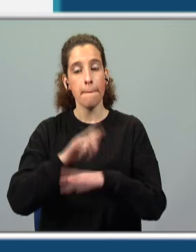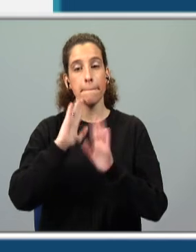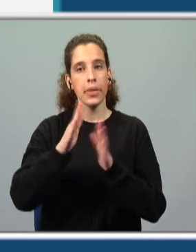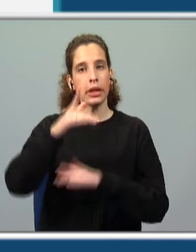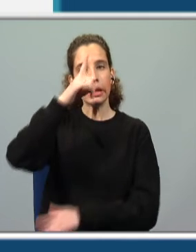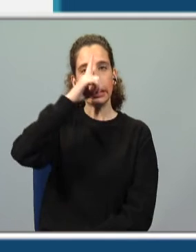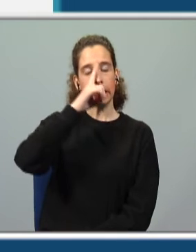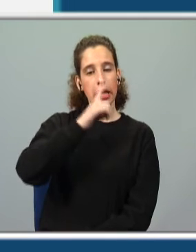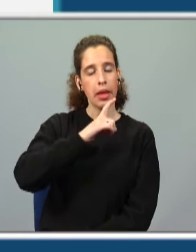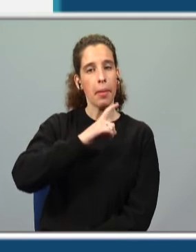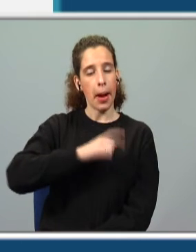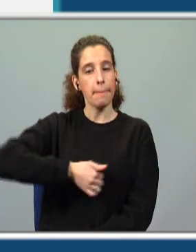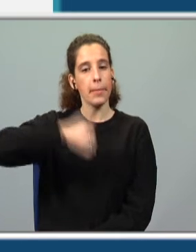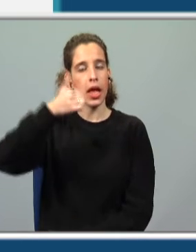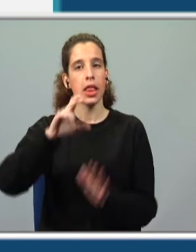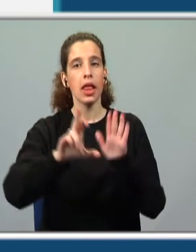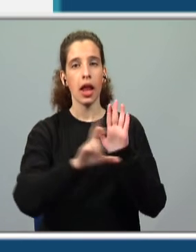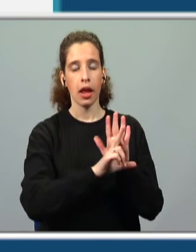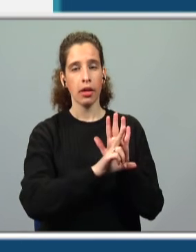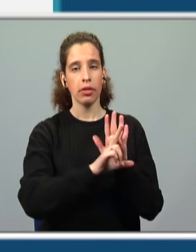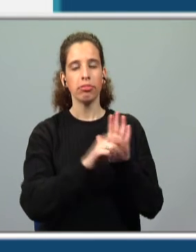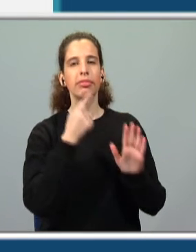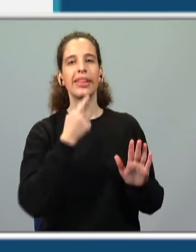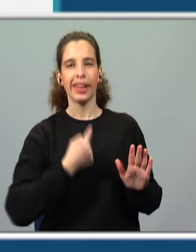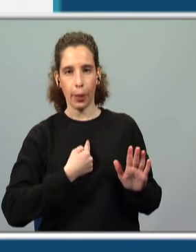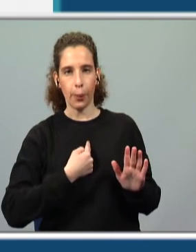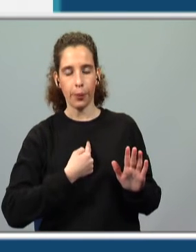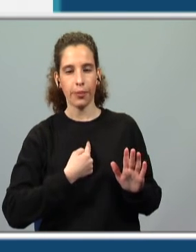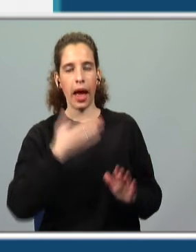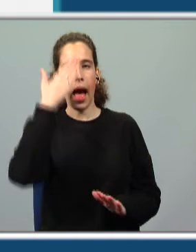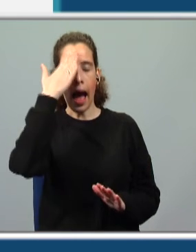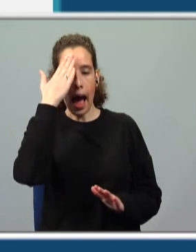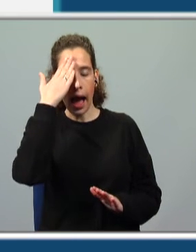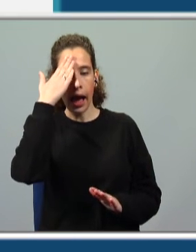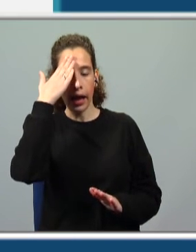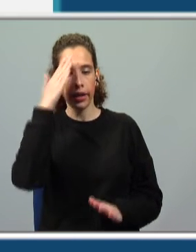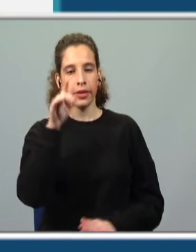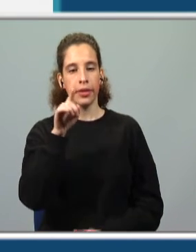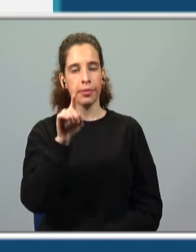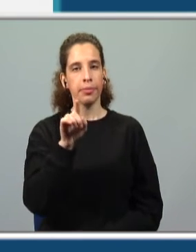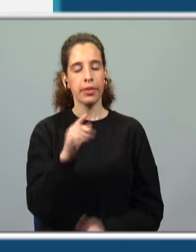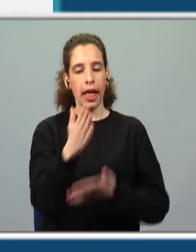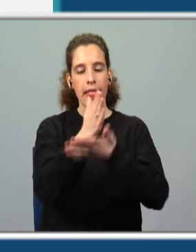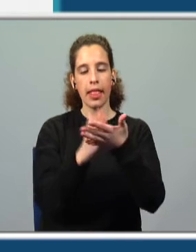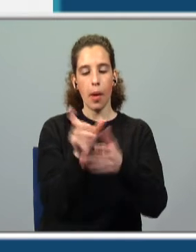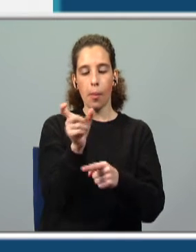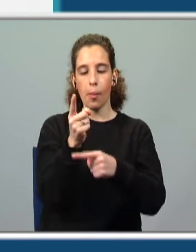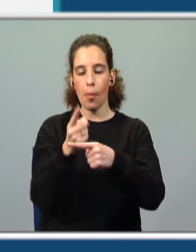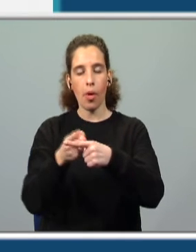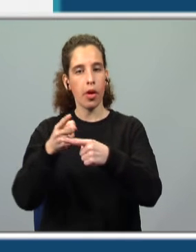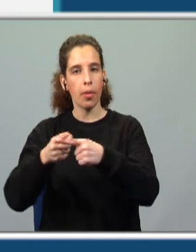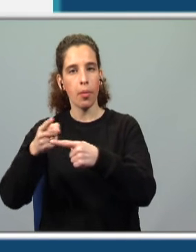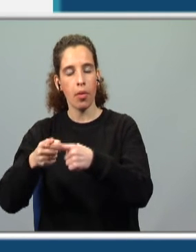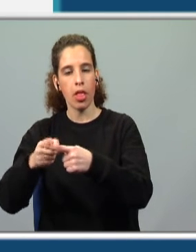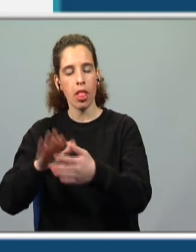lembrar muito bem da regra. E digam, acham, consideram que a divisão silábica aqui